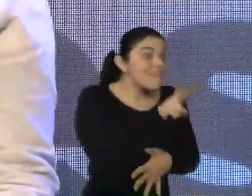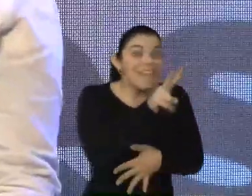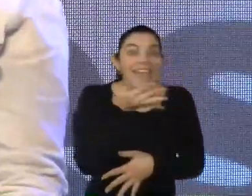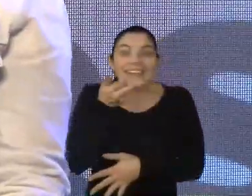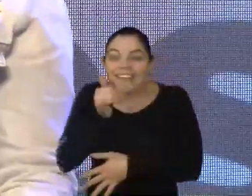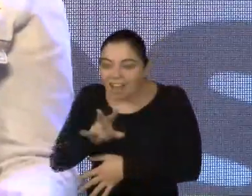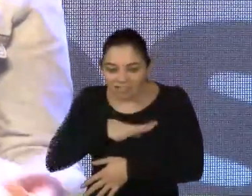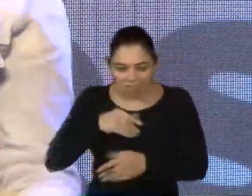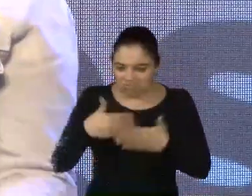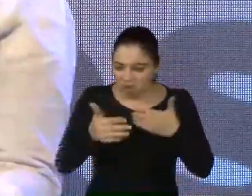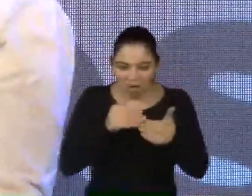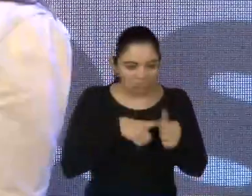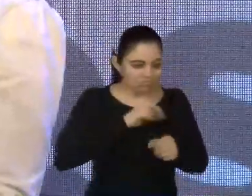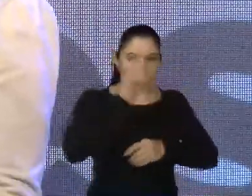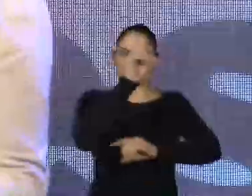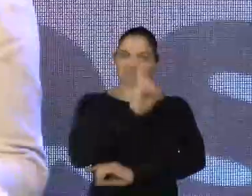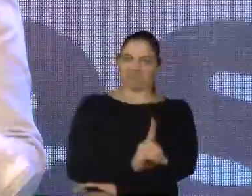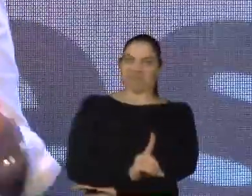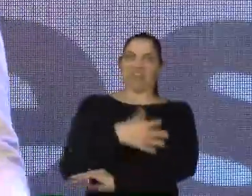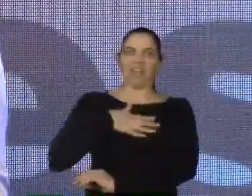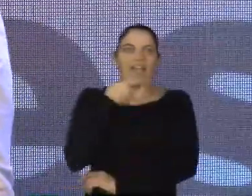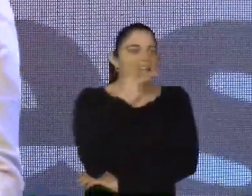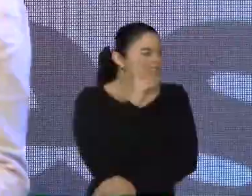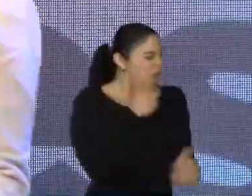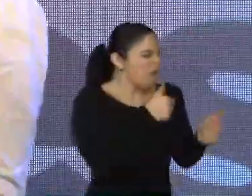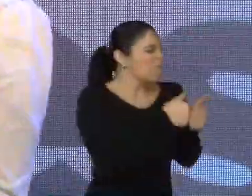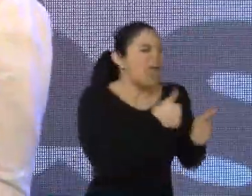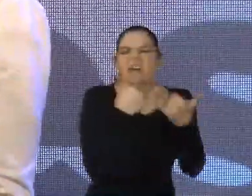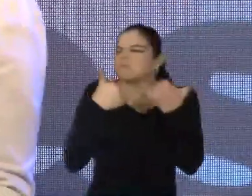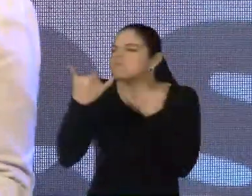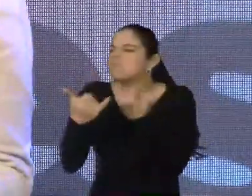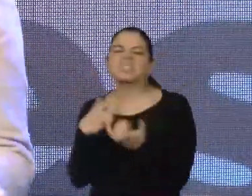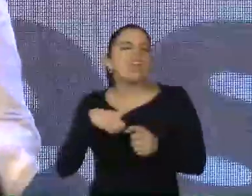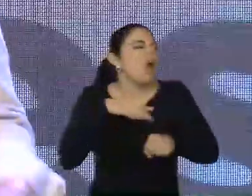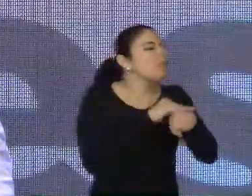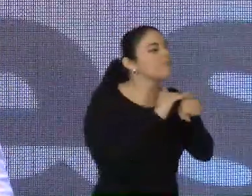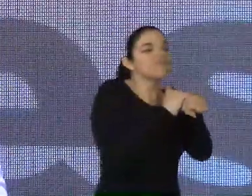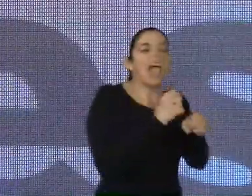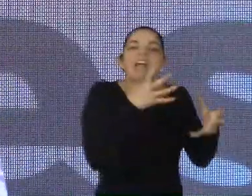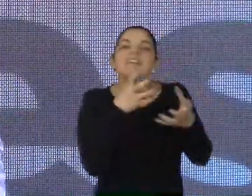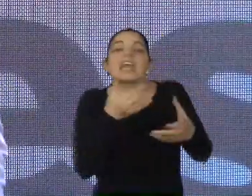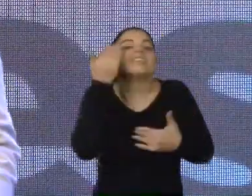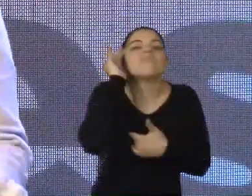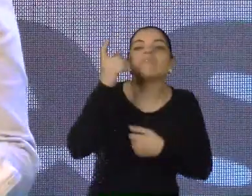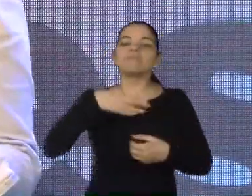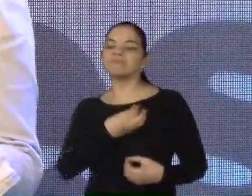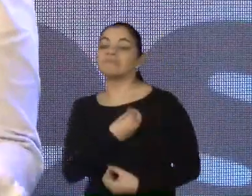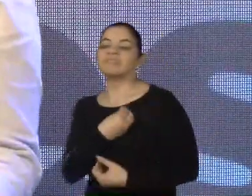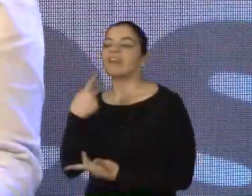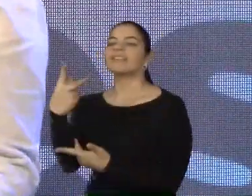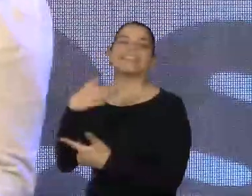deficiência ou necessidade na rua, no shopping, eles se aproximam, eles conversam, eles querem saber da vida daquela criança,